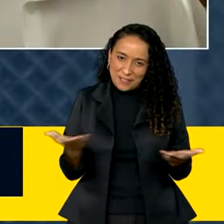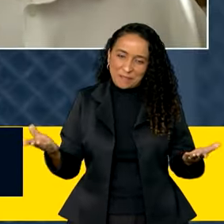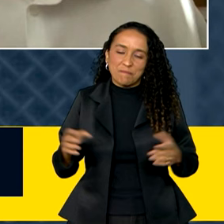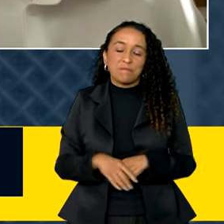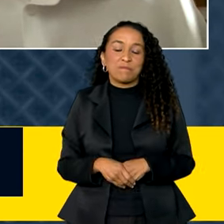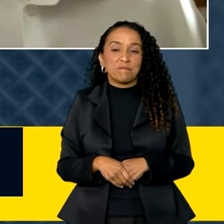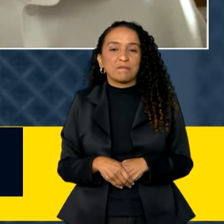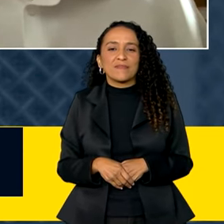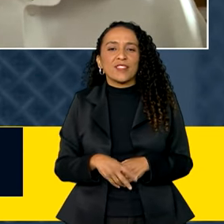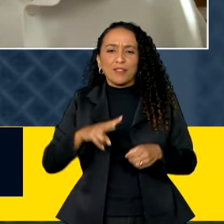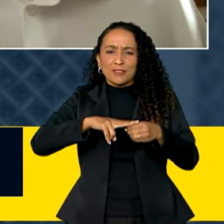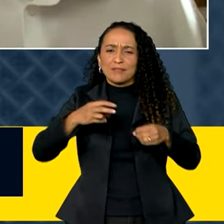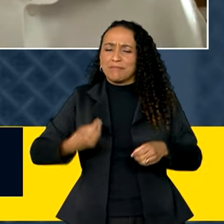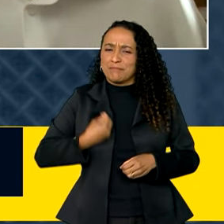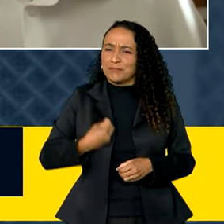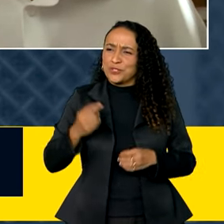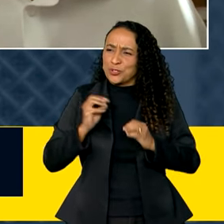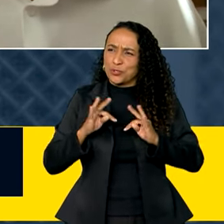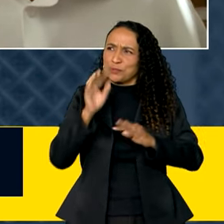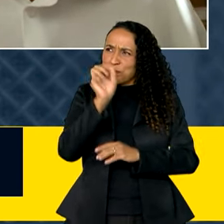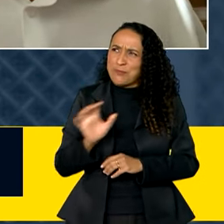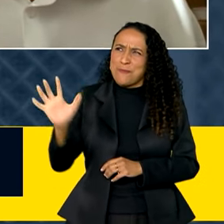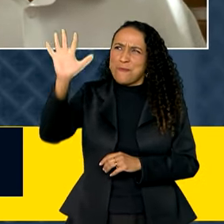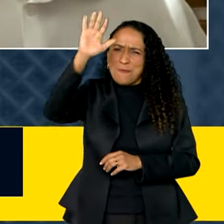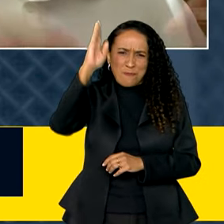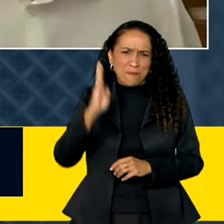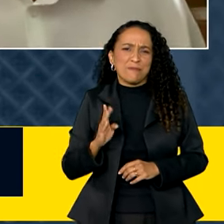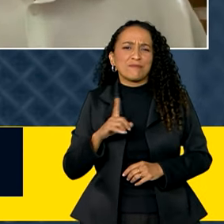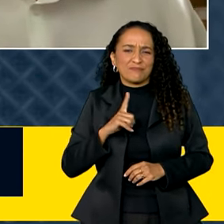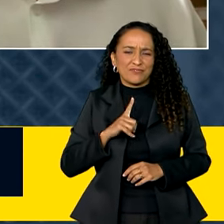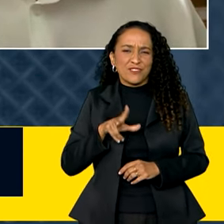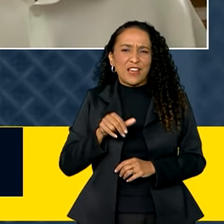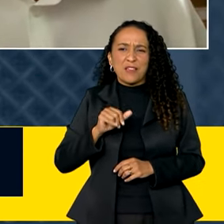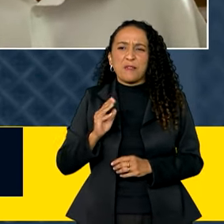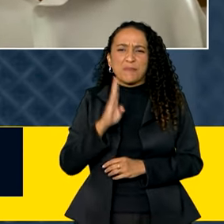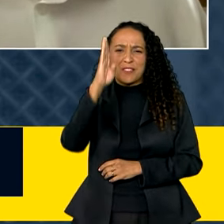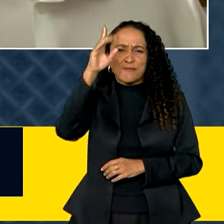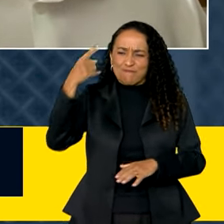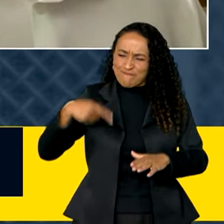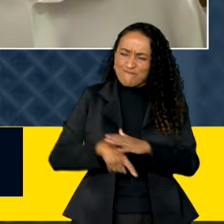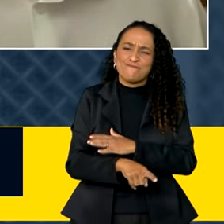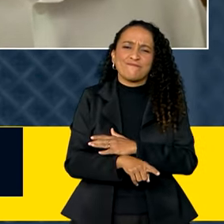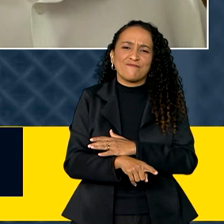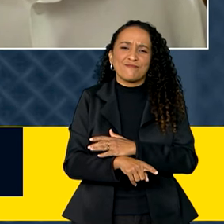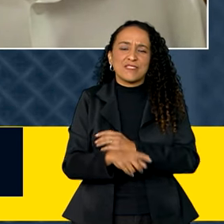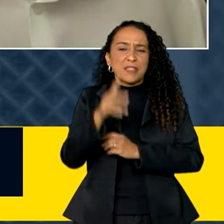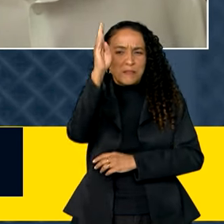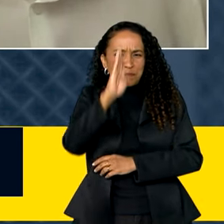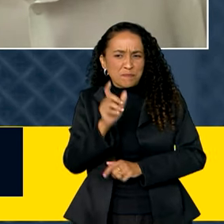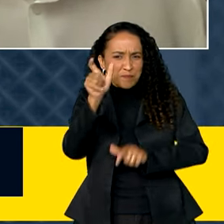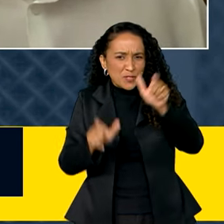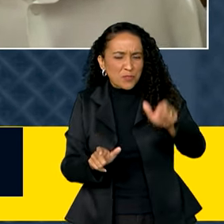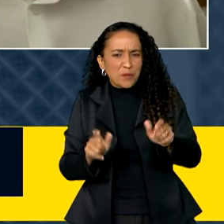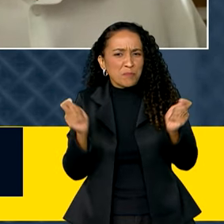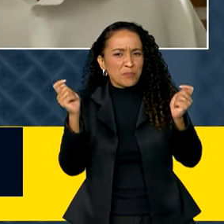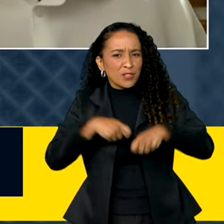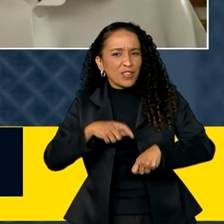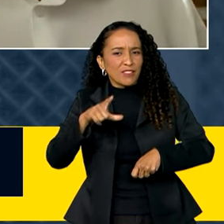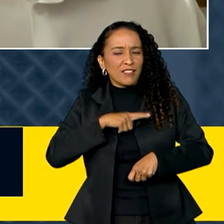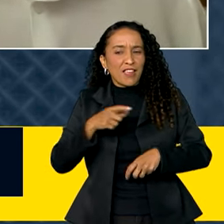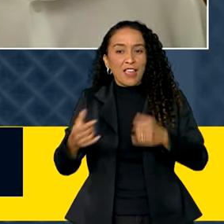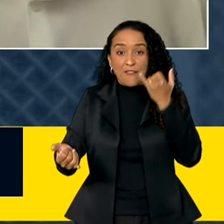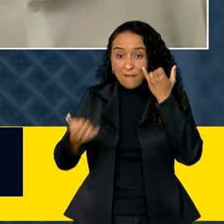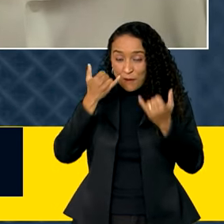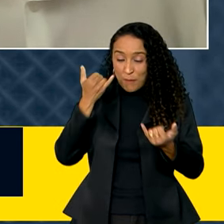Bem, ministro. A Voz do Brasil está presente em todo o território nacional e vai no Brasil profundo, para que os brasileiros e brasileiras possam ter a